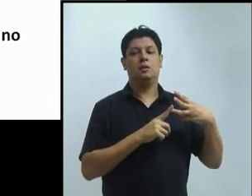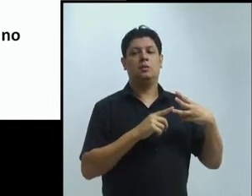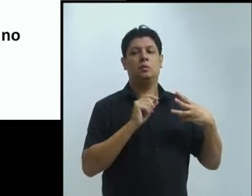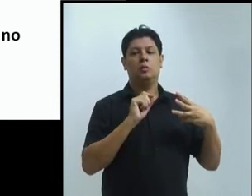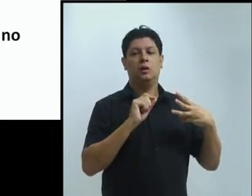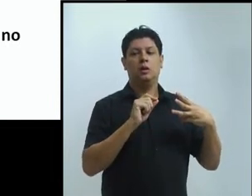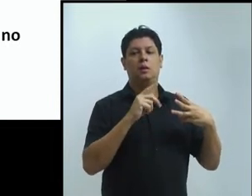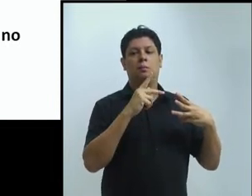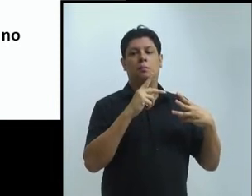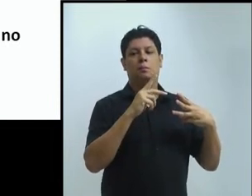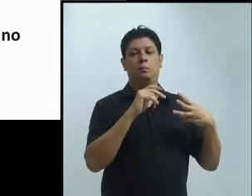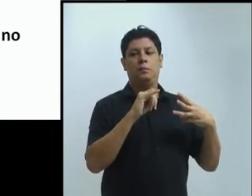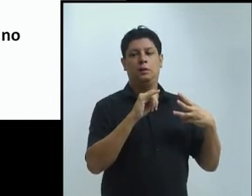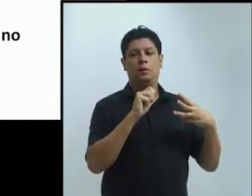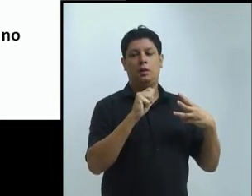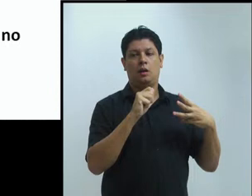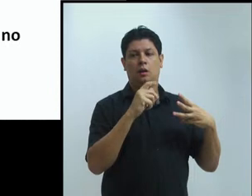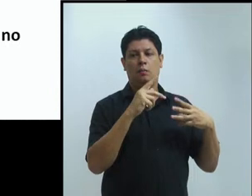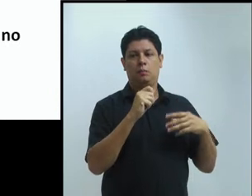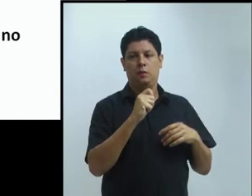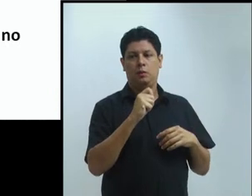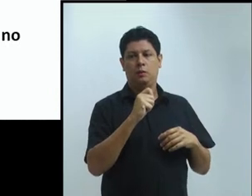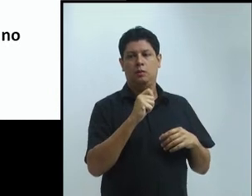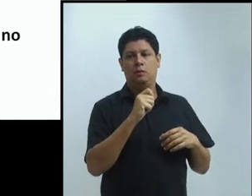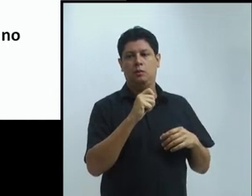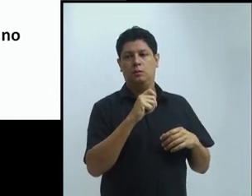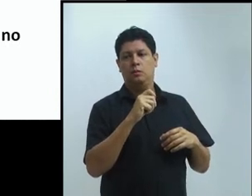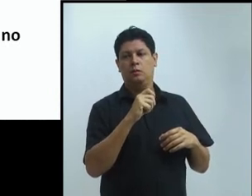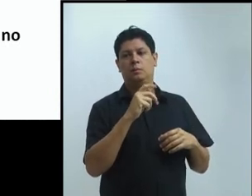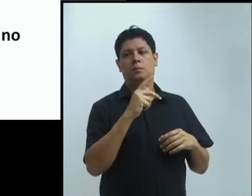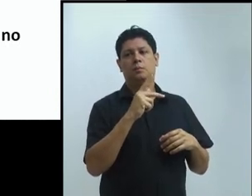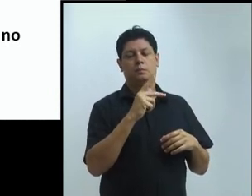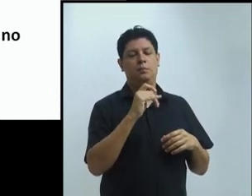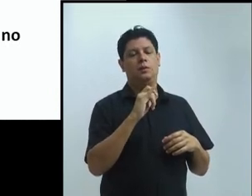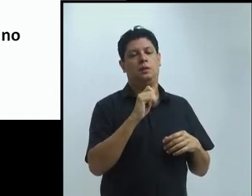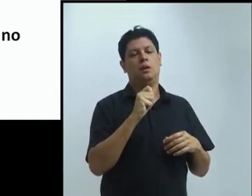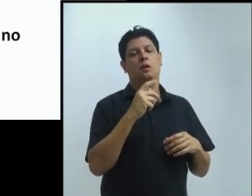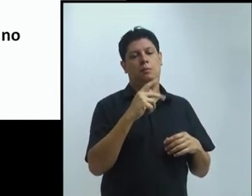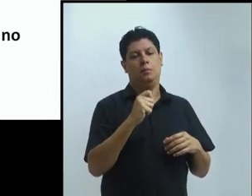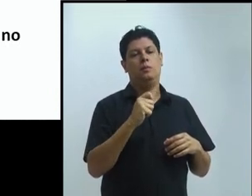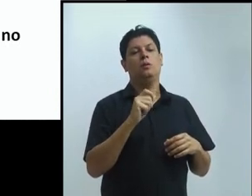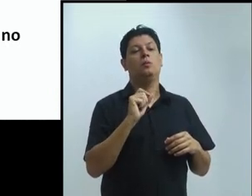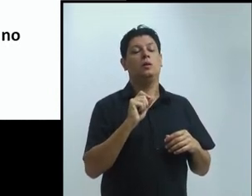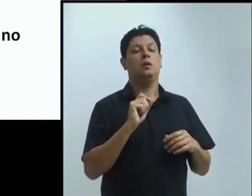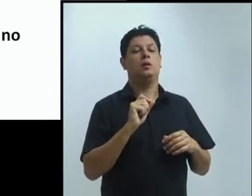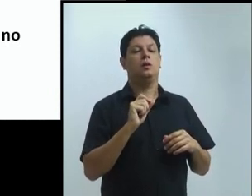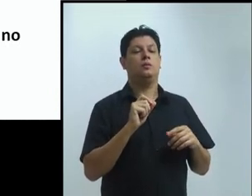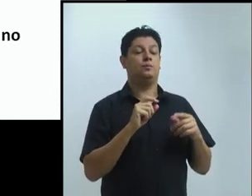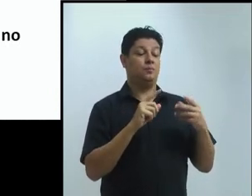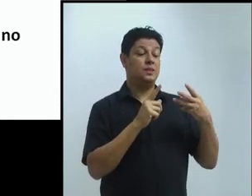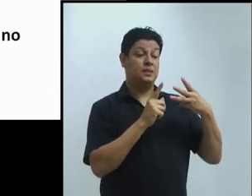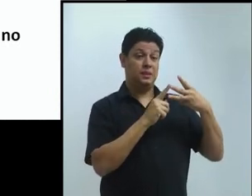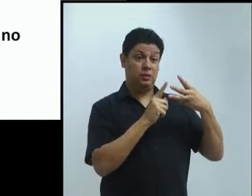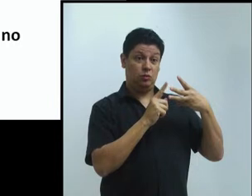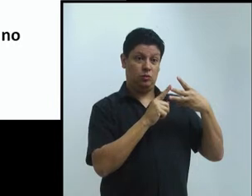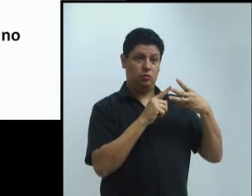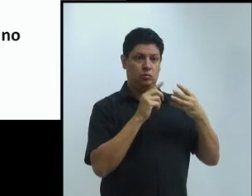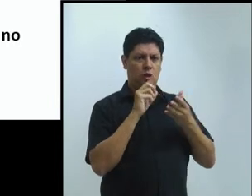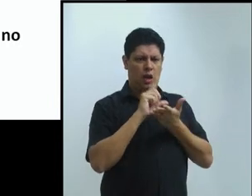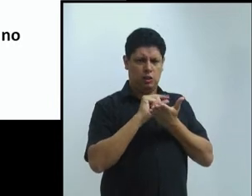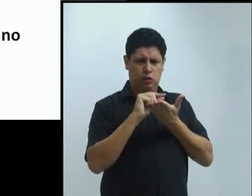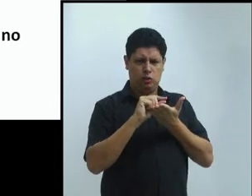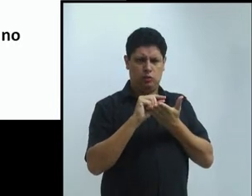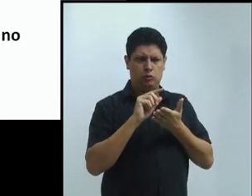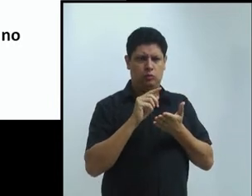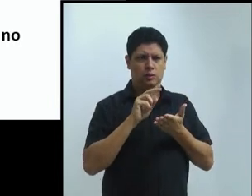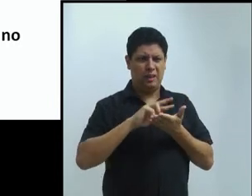podem ir a eventos, quer dizer, aí é mais restrito a professores que podem concorrer